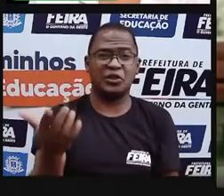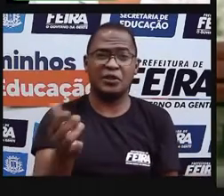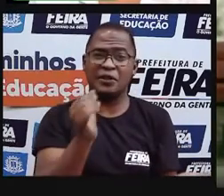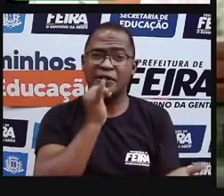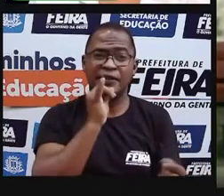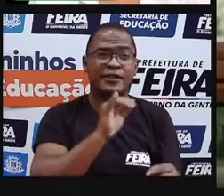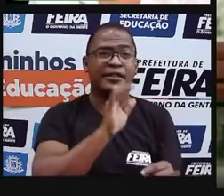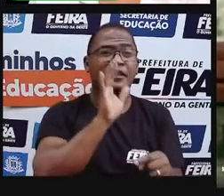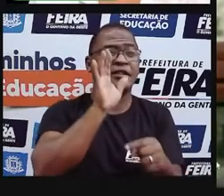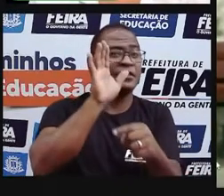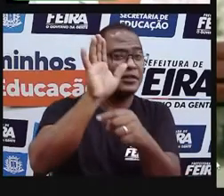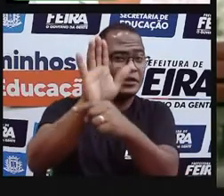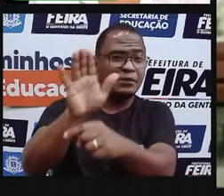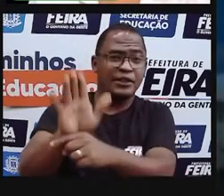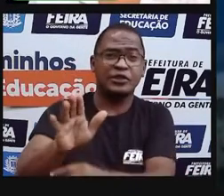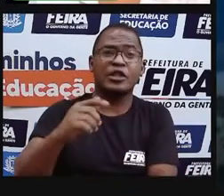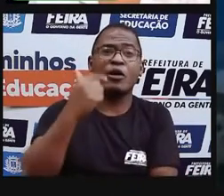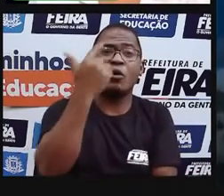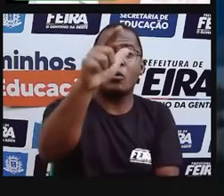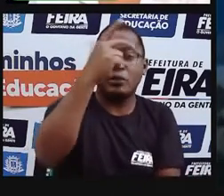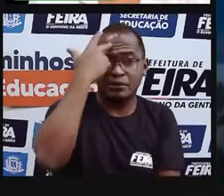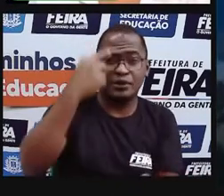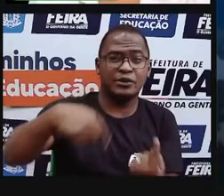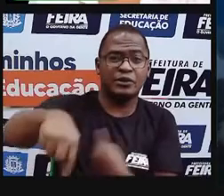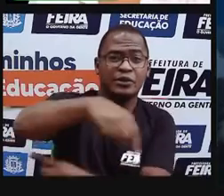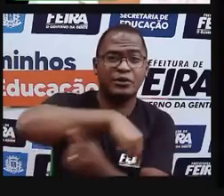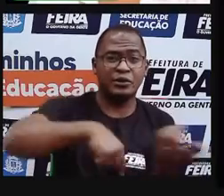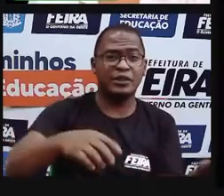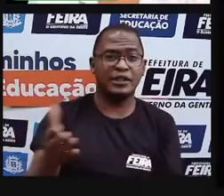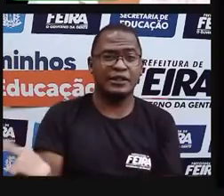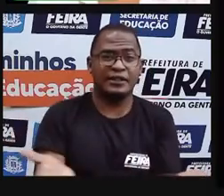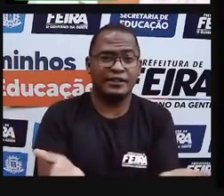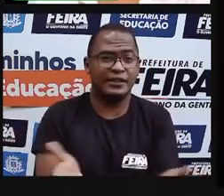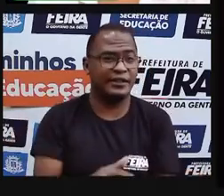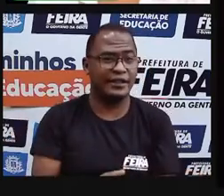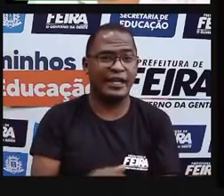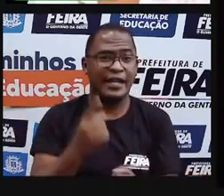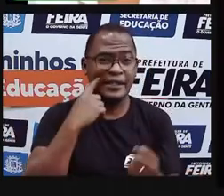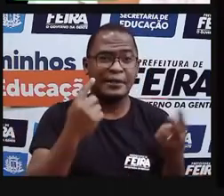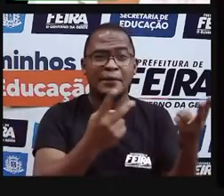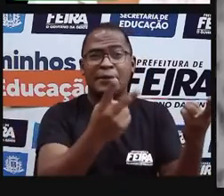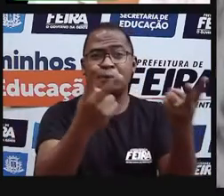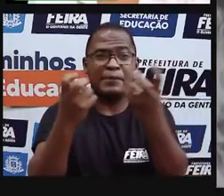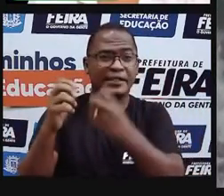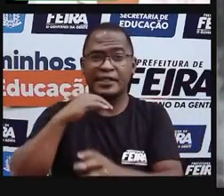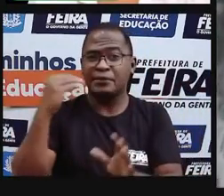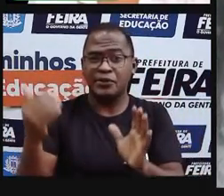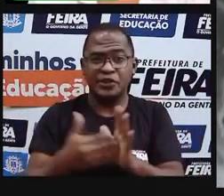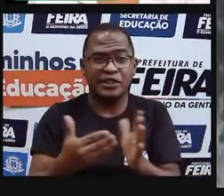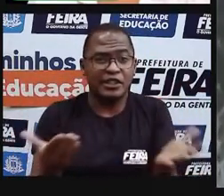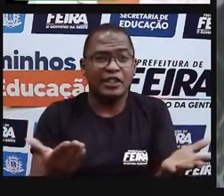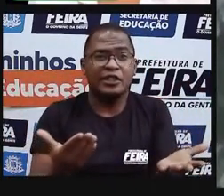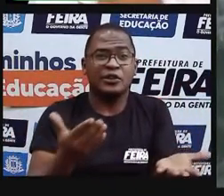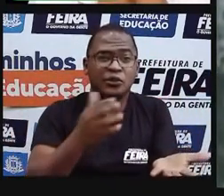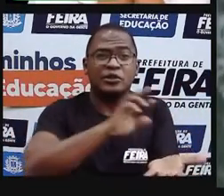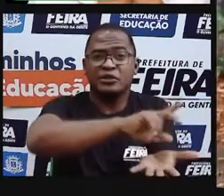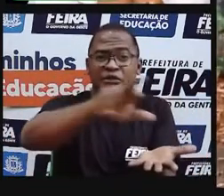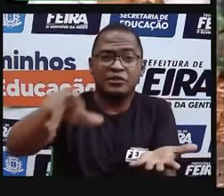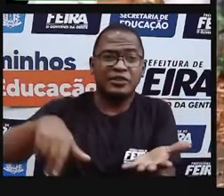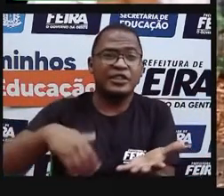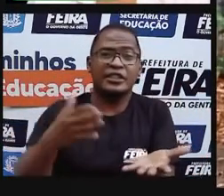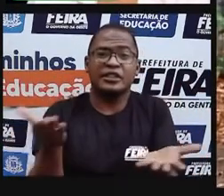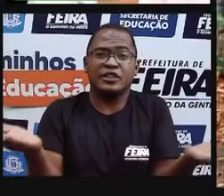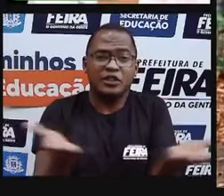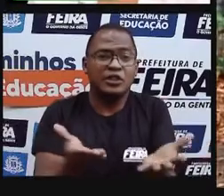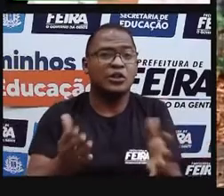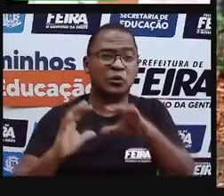abraça alguém, naquele momento não importa o tamanho do universo, a complexidade da vida ou a profundeza dos oceanos. Você é o ser mais